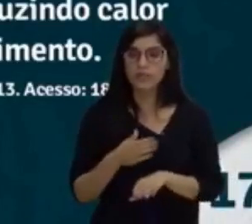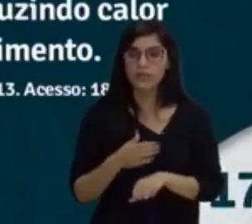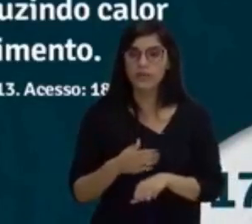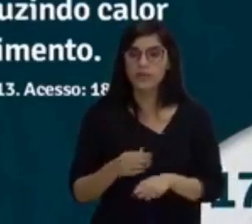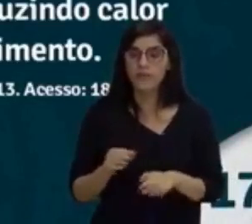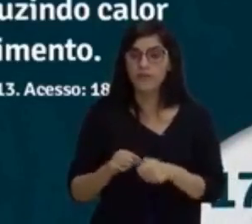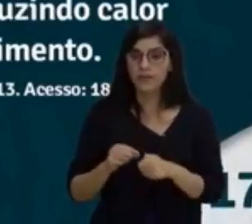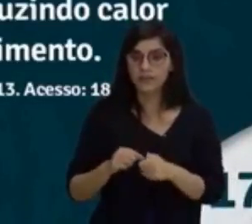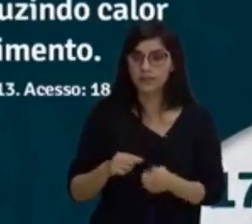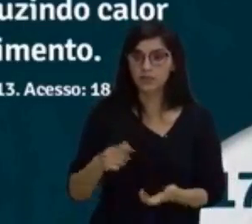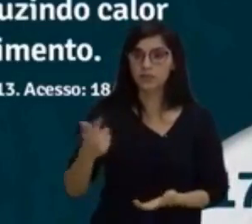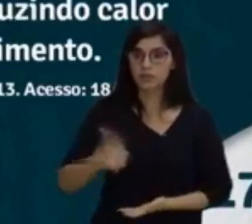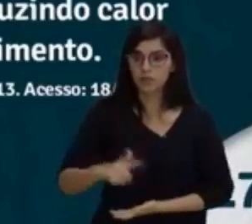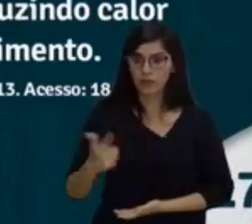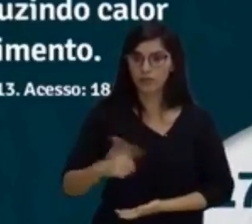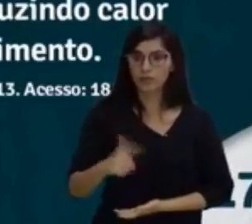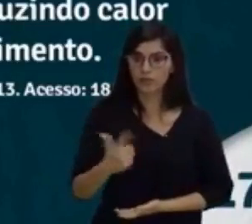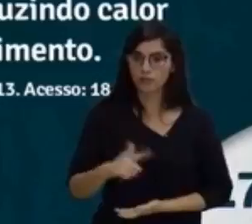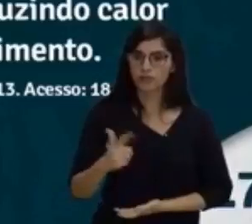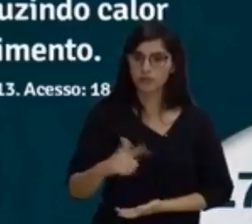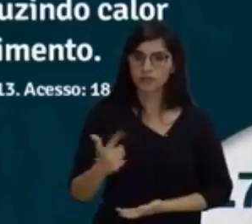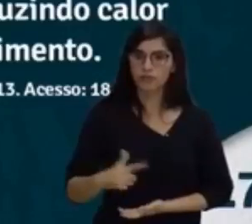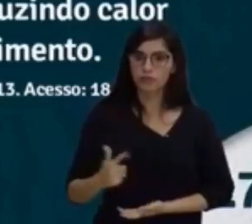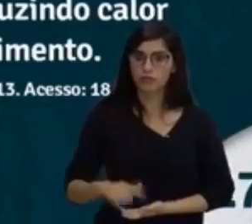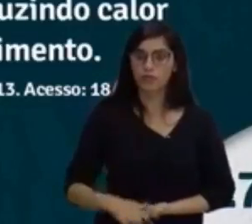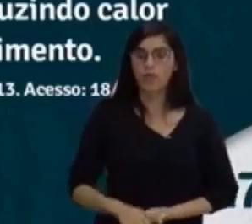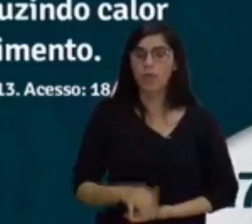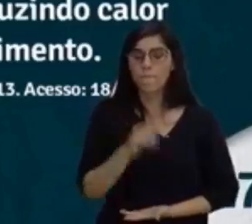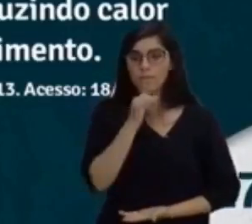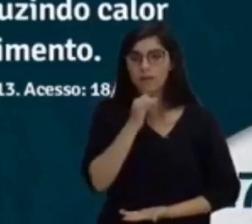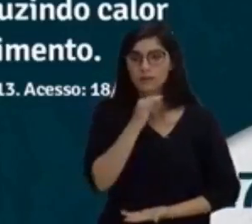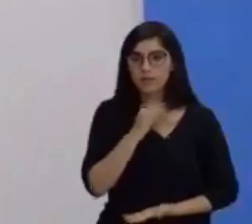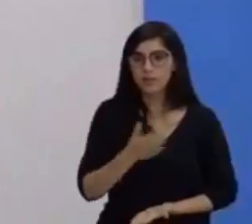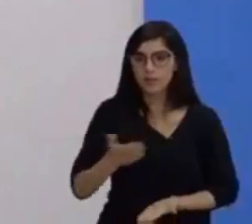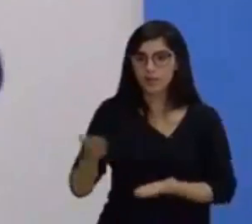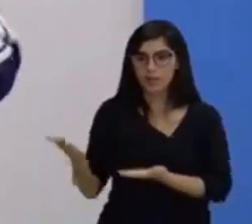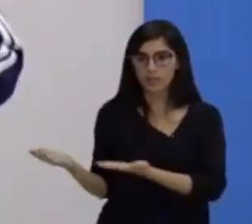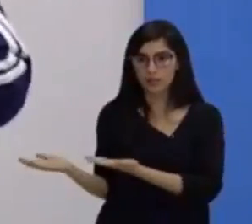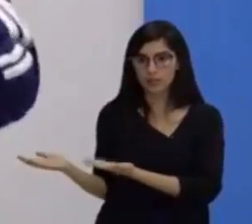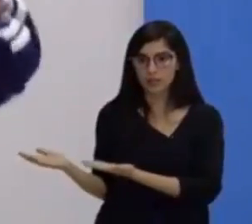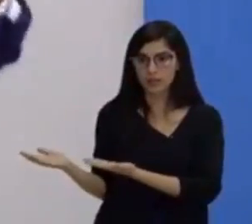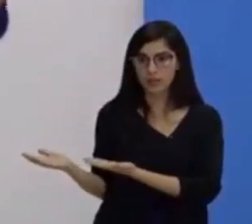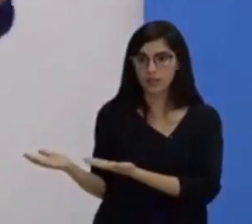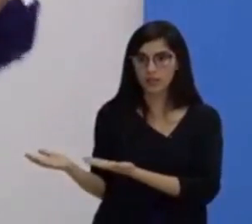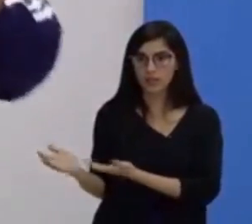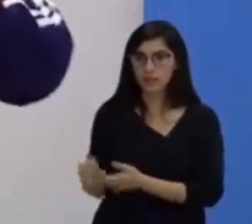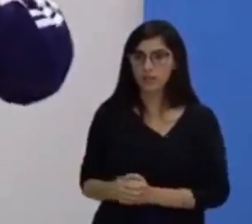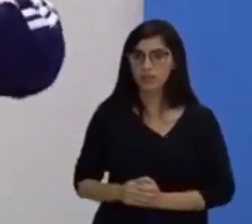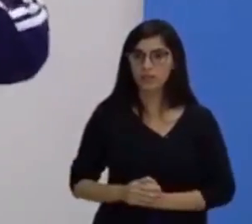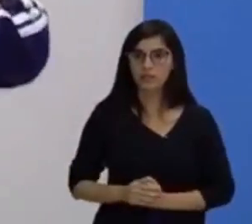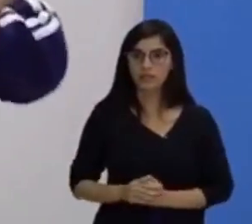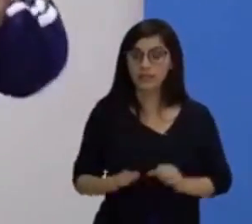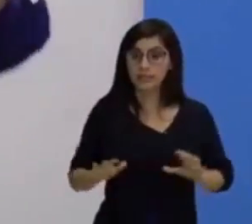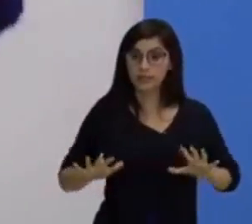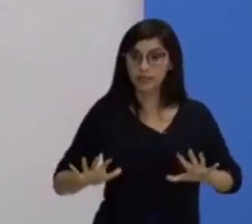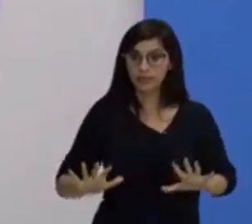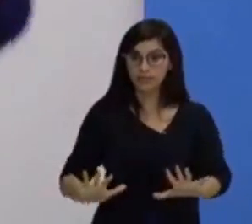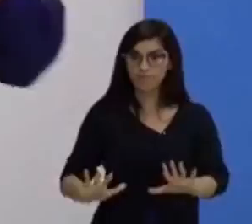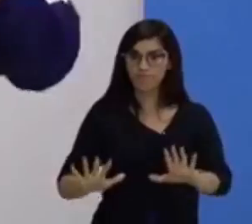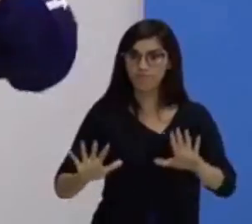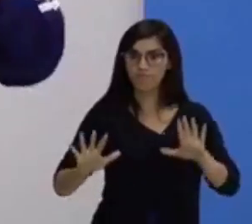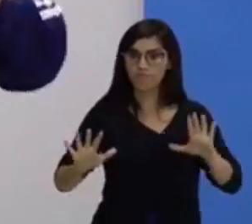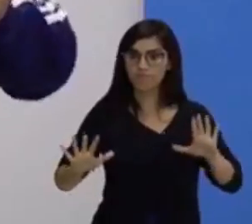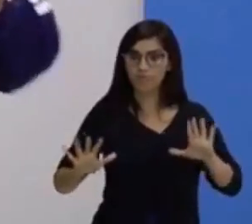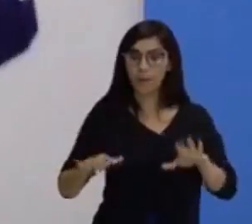Exemplo, exemplo, você pode ver aí na tela que tem uma pessoa que está estática. Não, se ela estivesse fazendo o movimento aí,